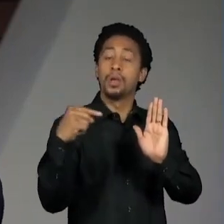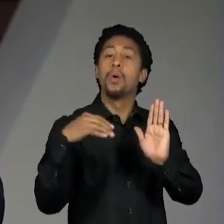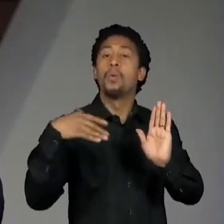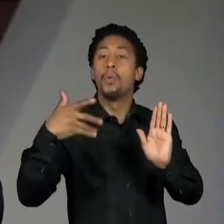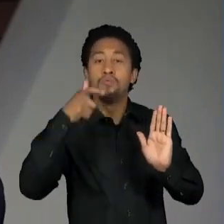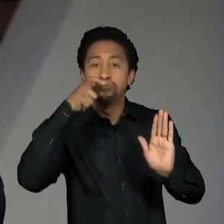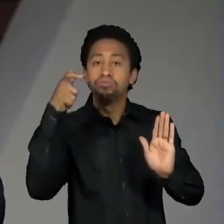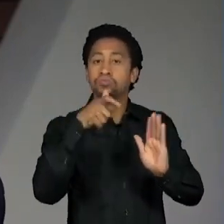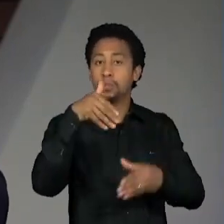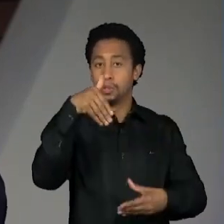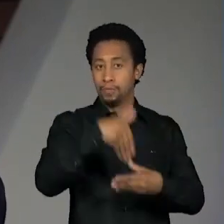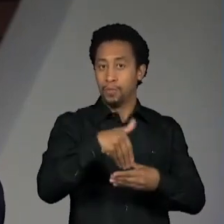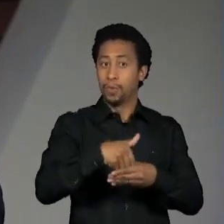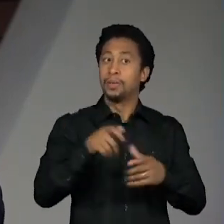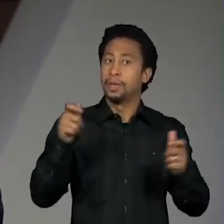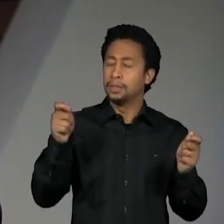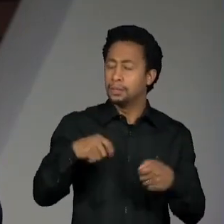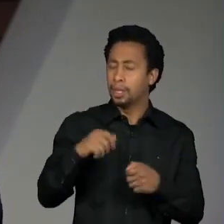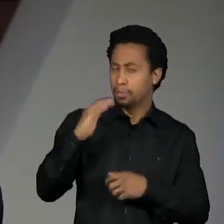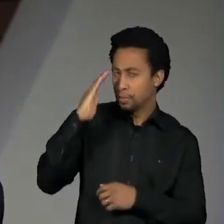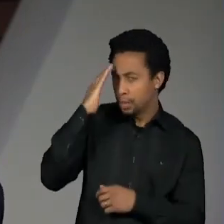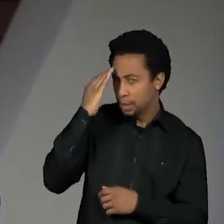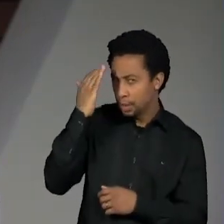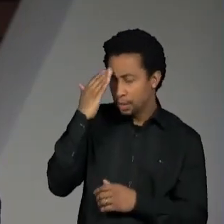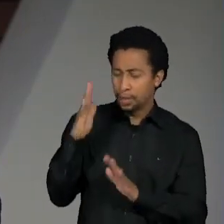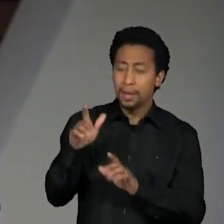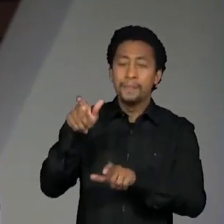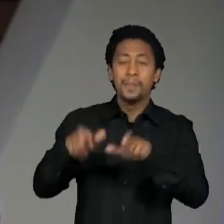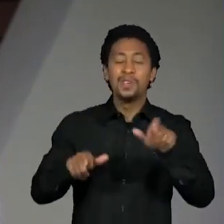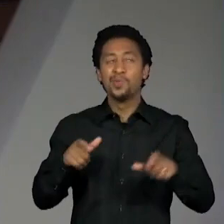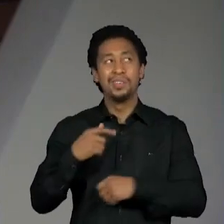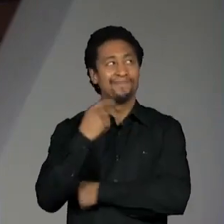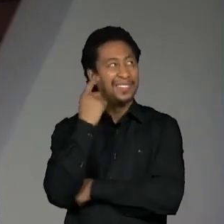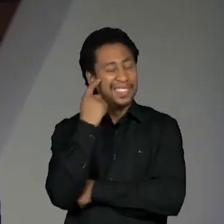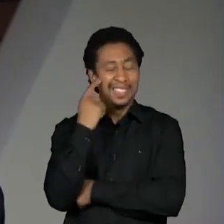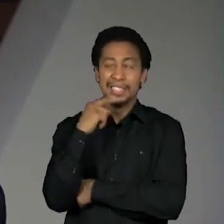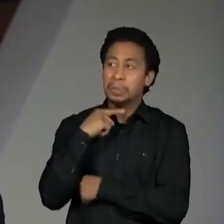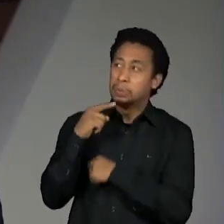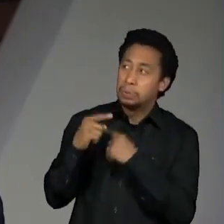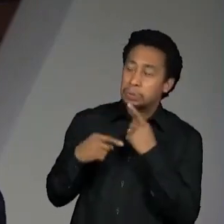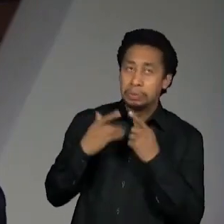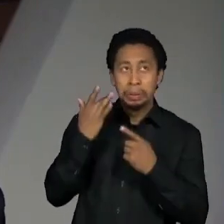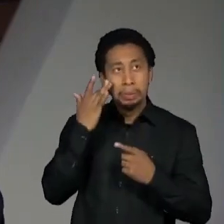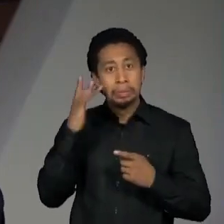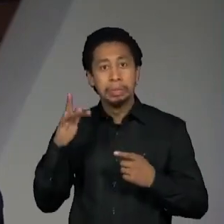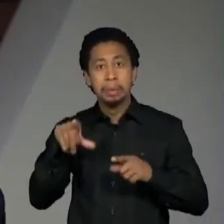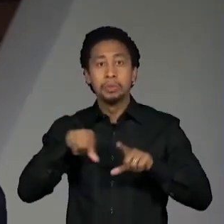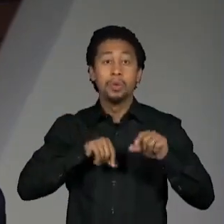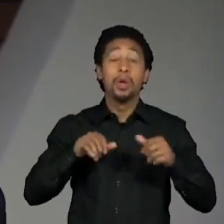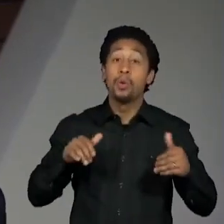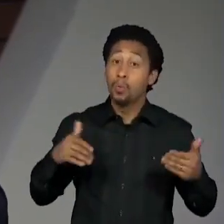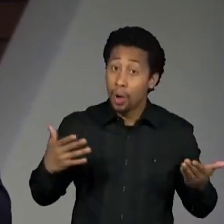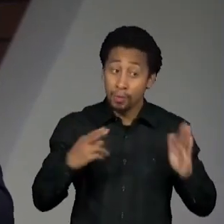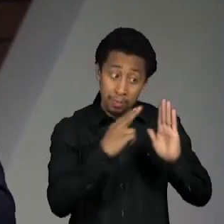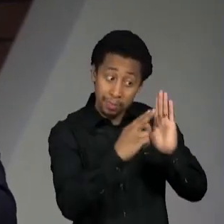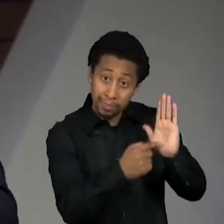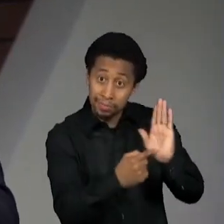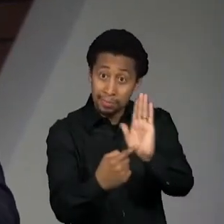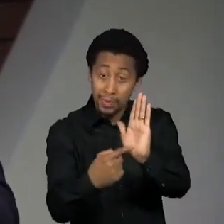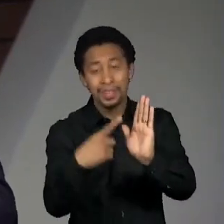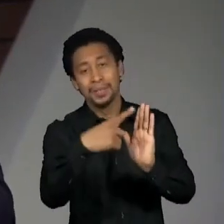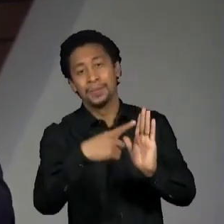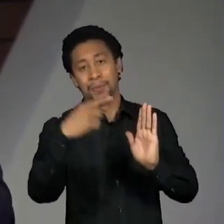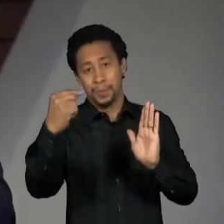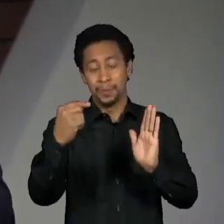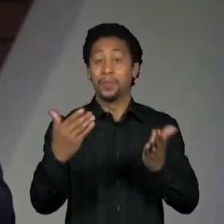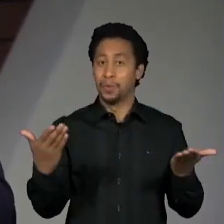pra onde o eleitor, que se diz indeciso na espontânea, pra onde ele vai. Hoje, Lula cresce 11 pontos da